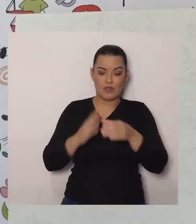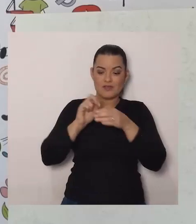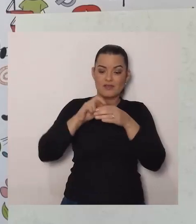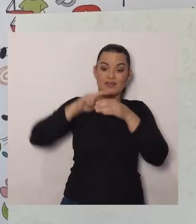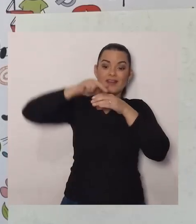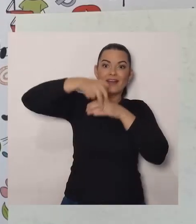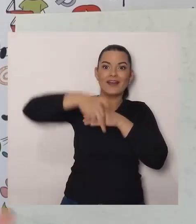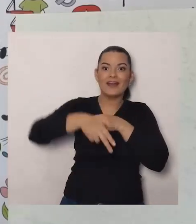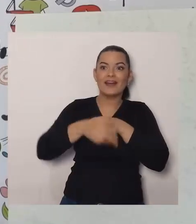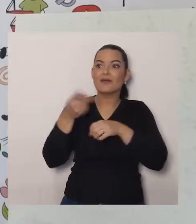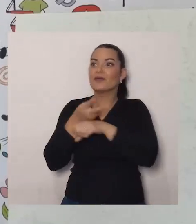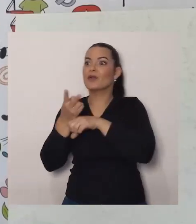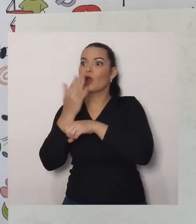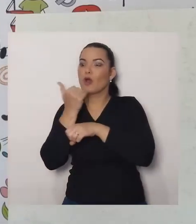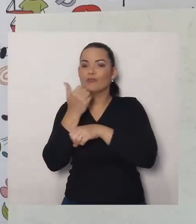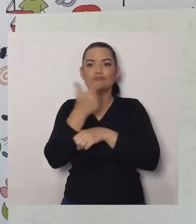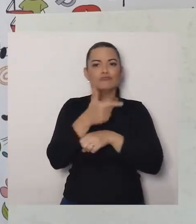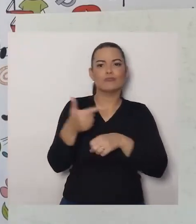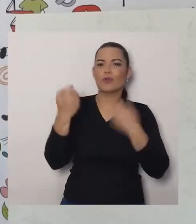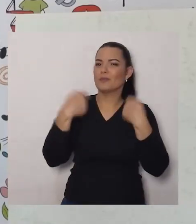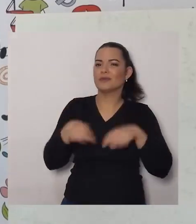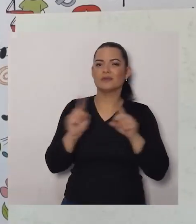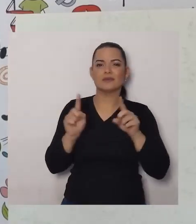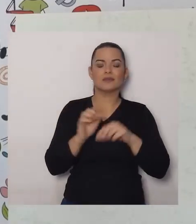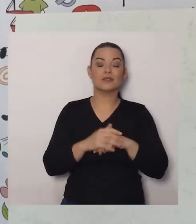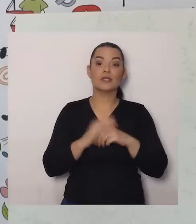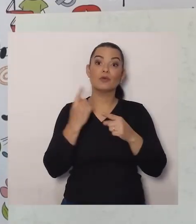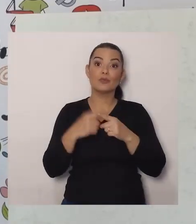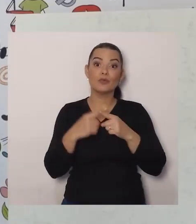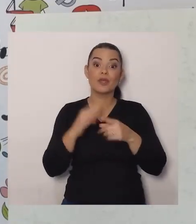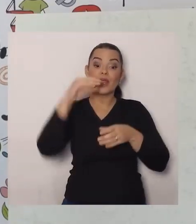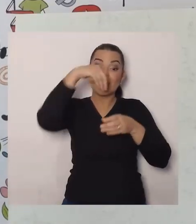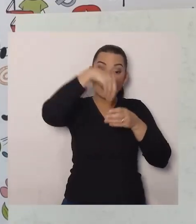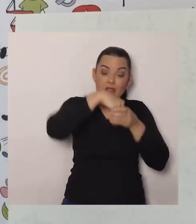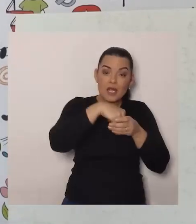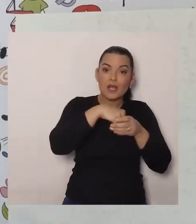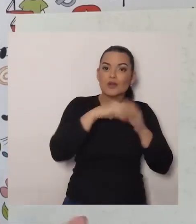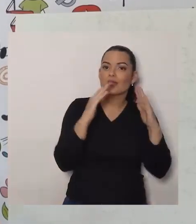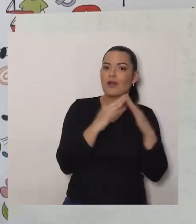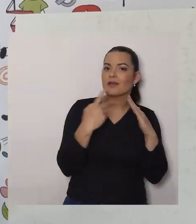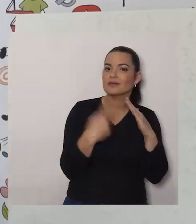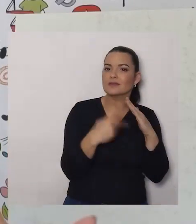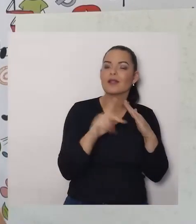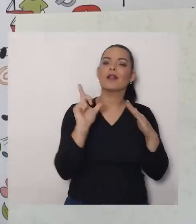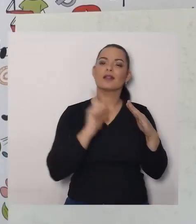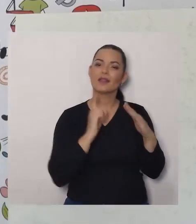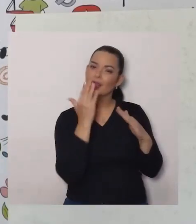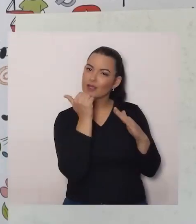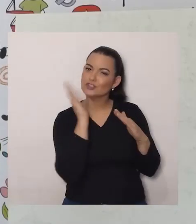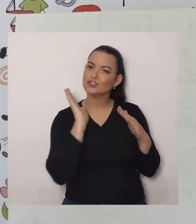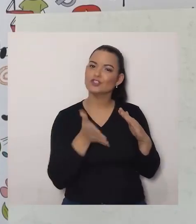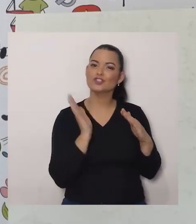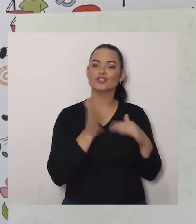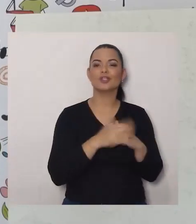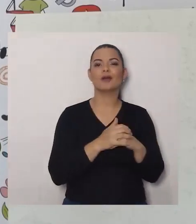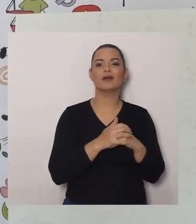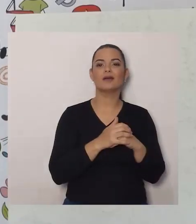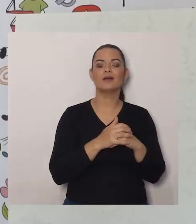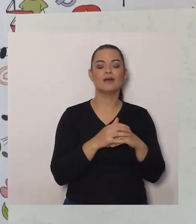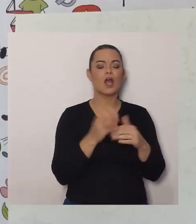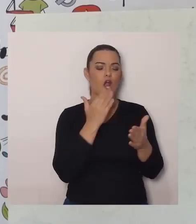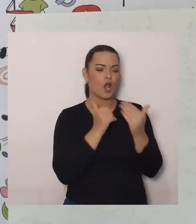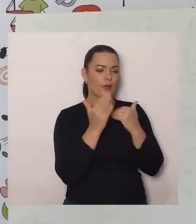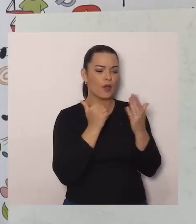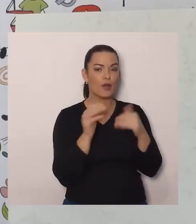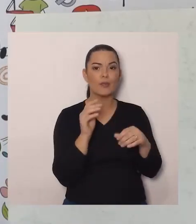alimento, Suficiente, Para, Esperarem, O inverno, Acabar, E aí, Elas, Retornam, E tem as suas atividades,